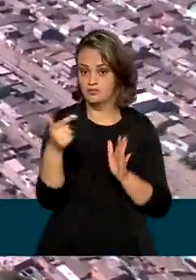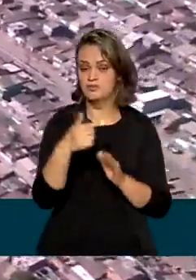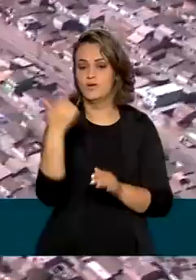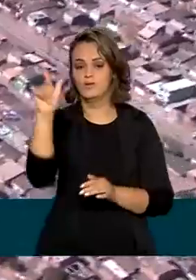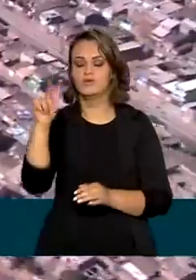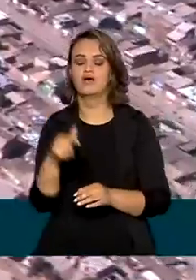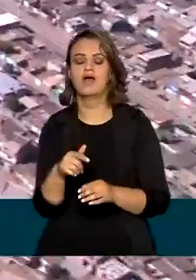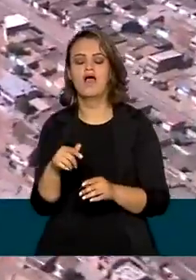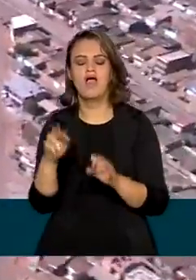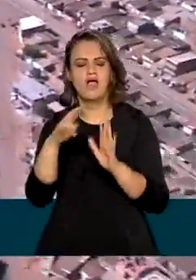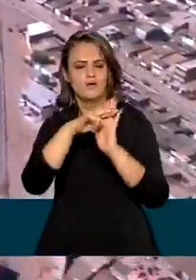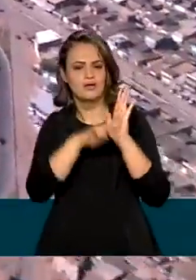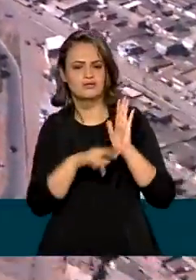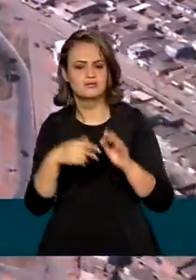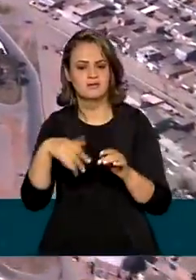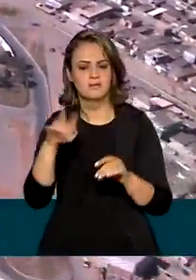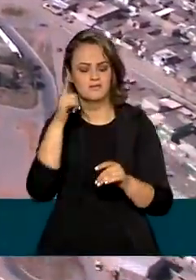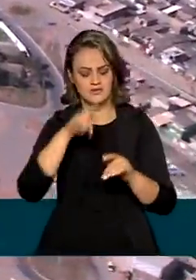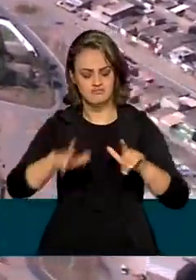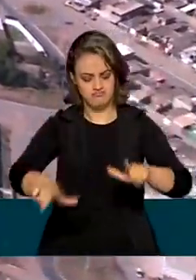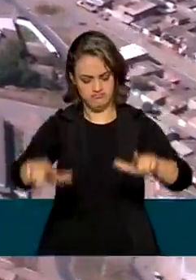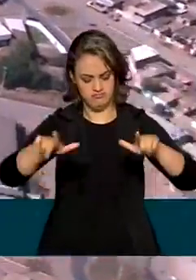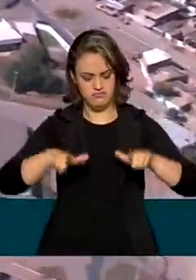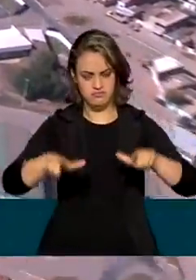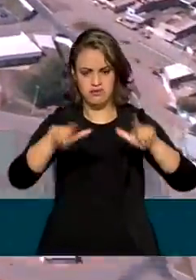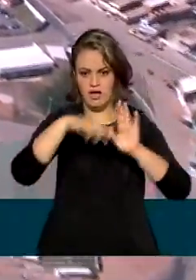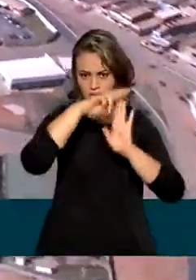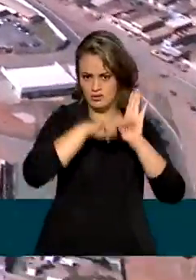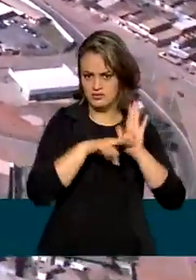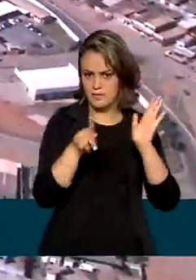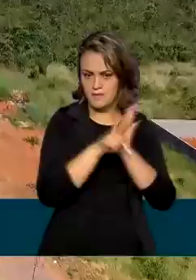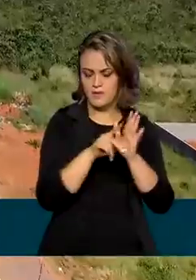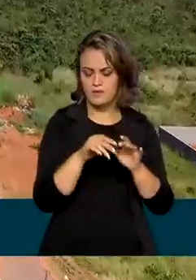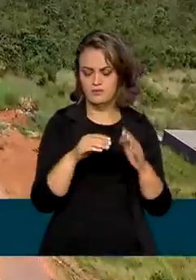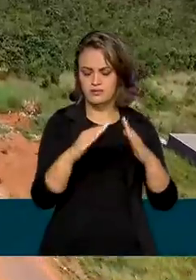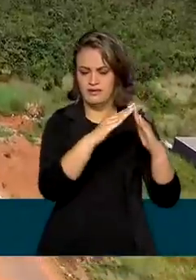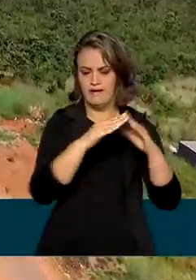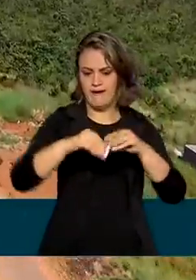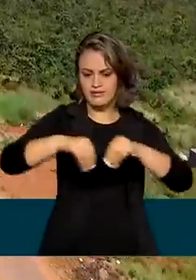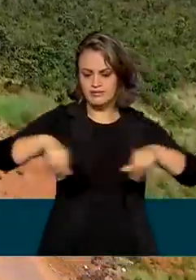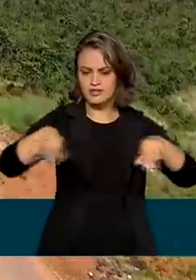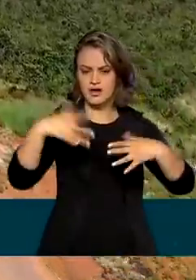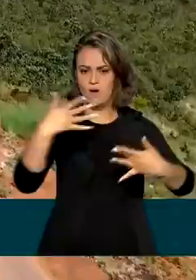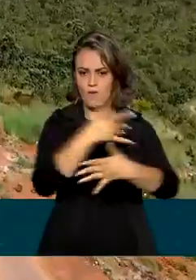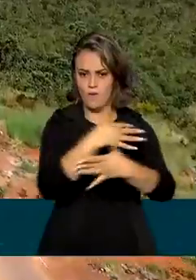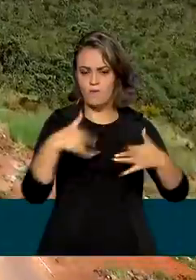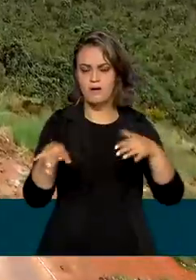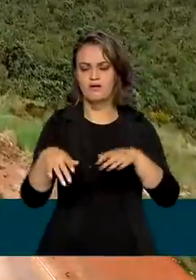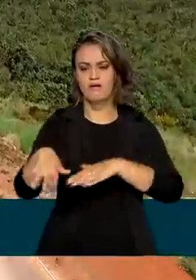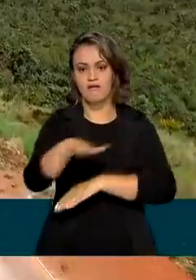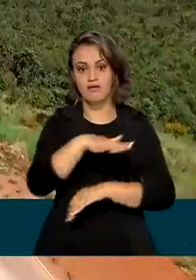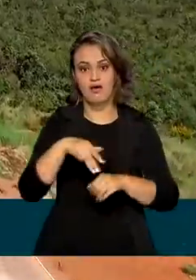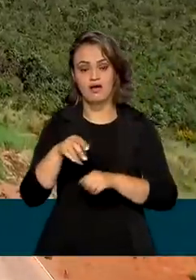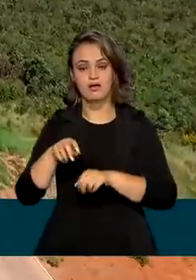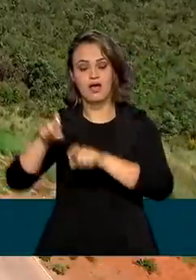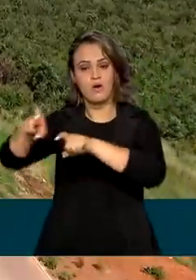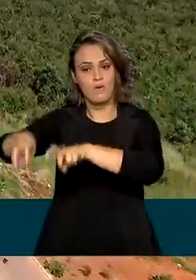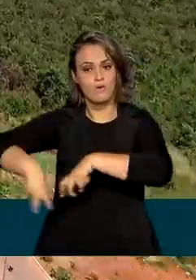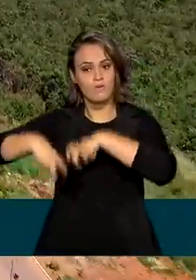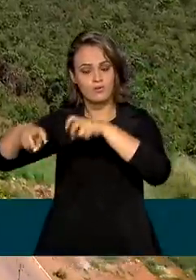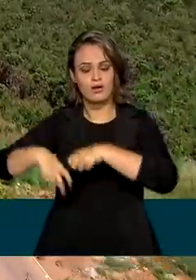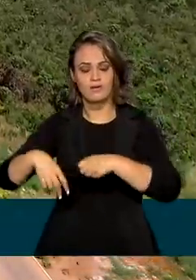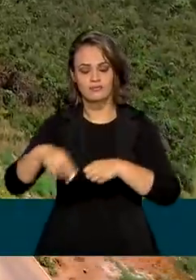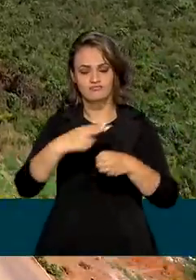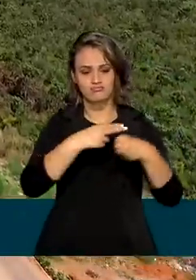Regulariza Mais, para emissão de títulos e regularização fundiária de terras urbanas e rurais da União, para quem